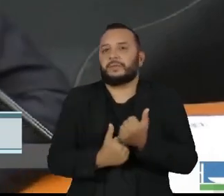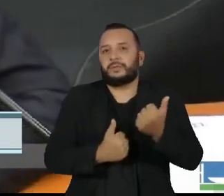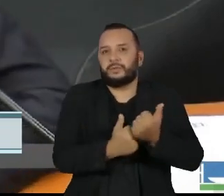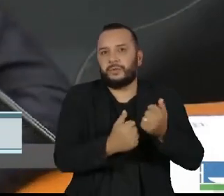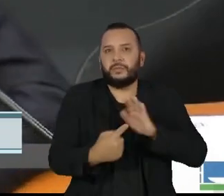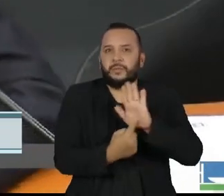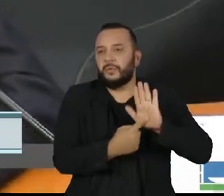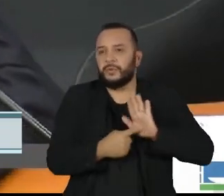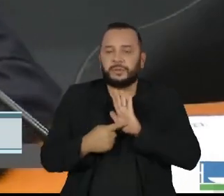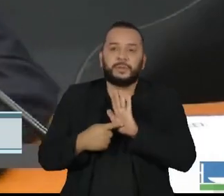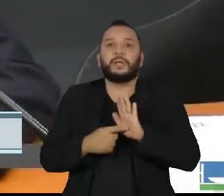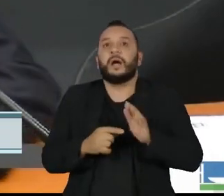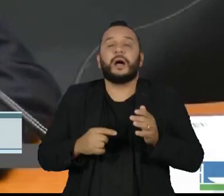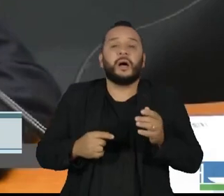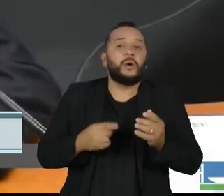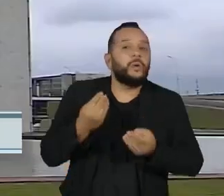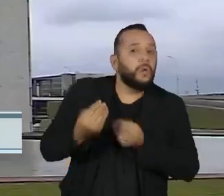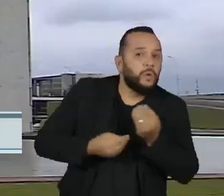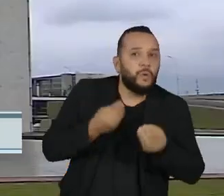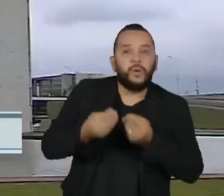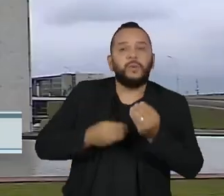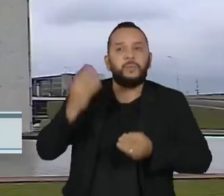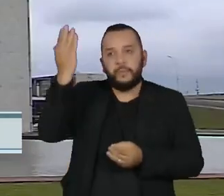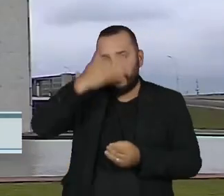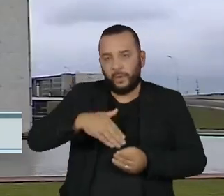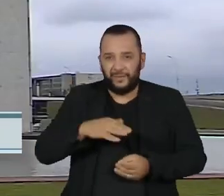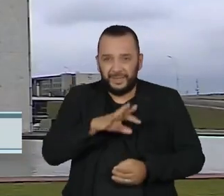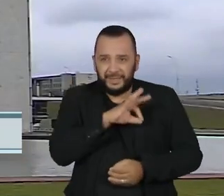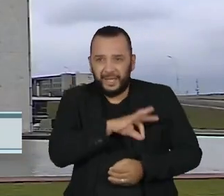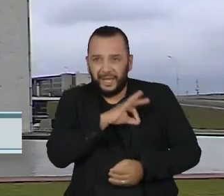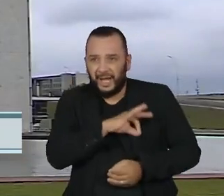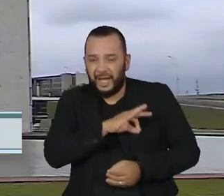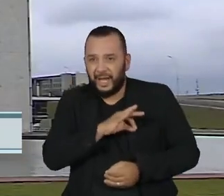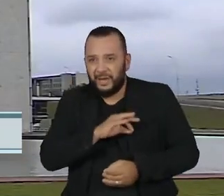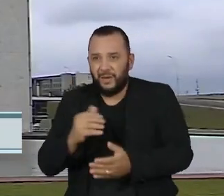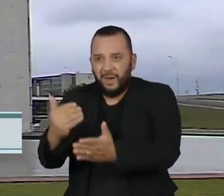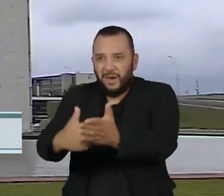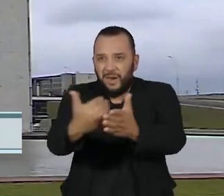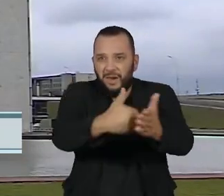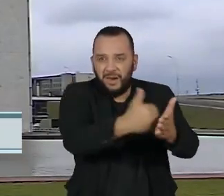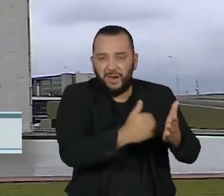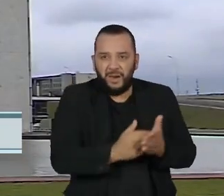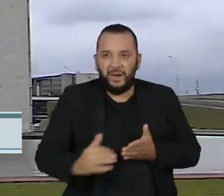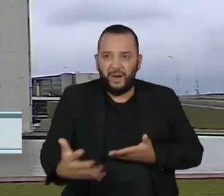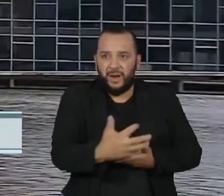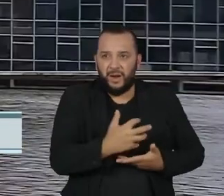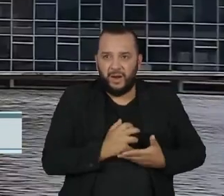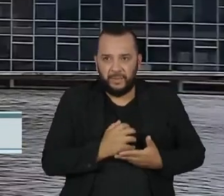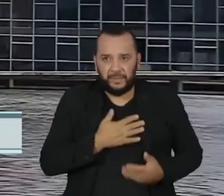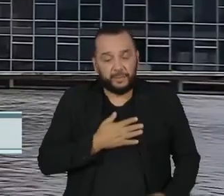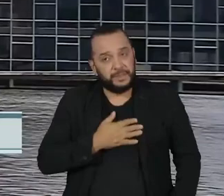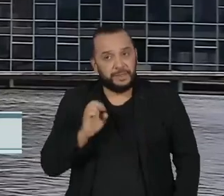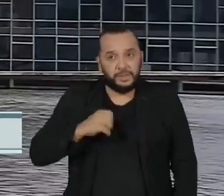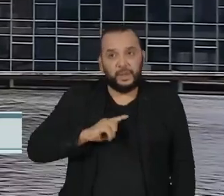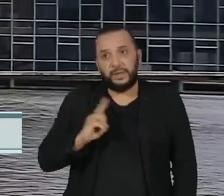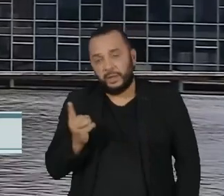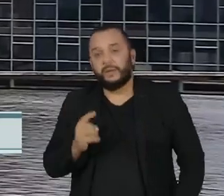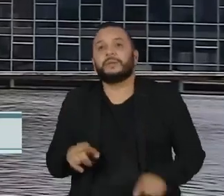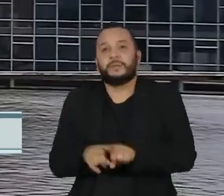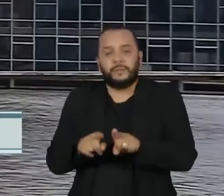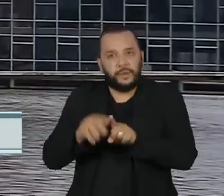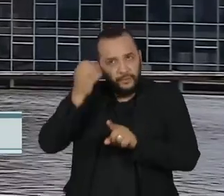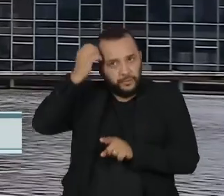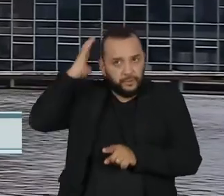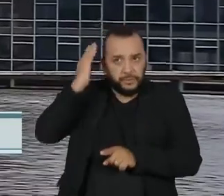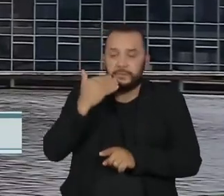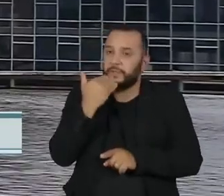apresentadas as versões sobre os fatos. Além disso, o ministro Fux requisitou, junto à Câmara dos Deputados, documentos funcionais e